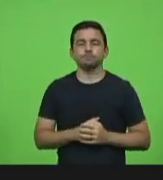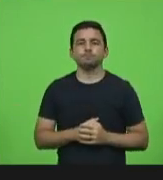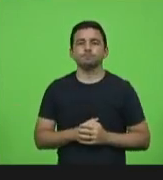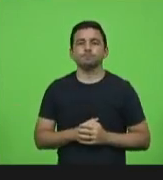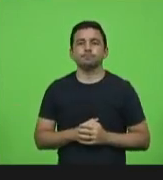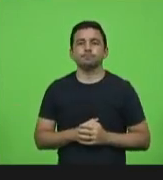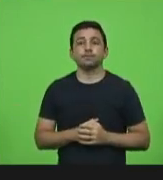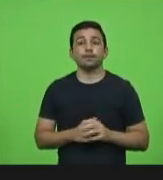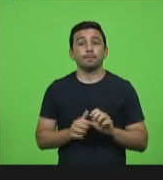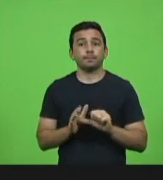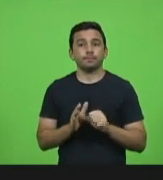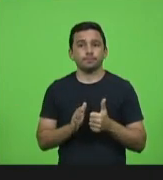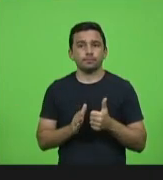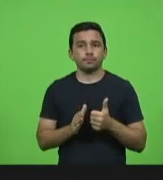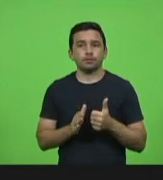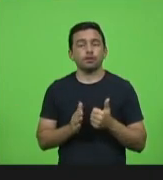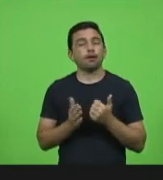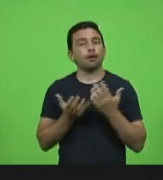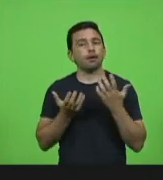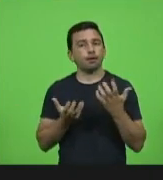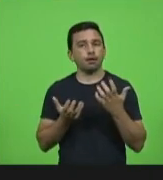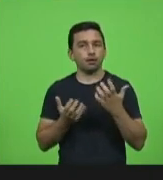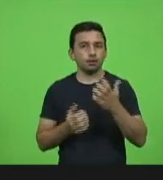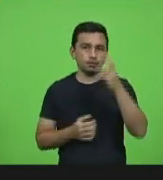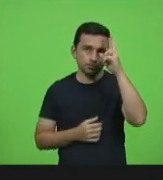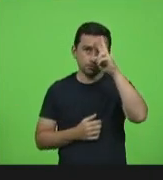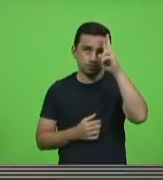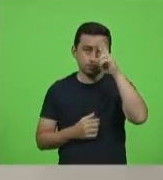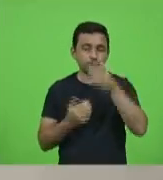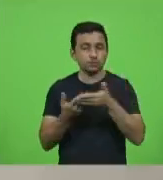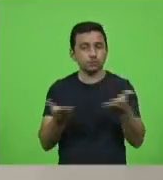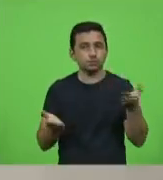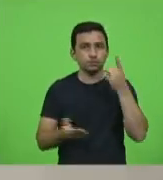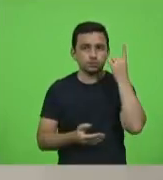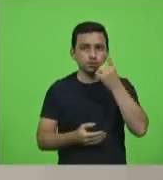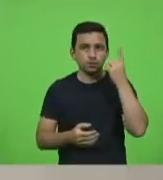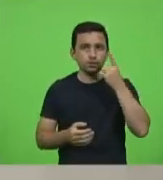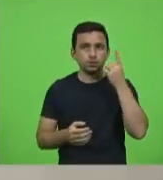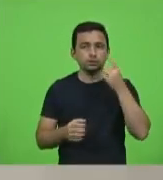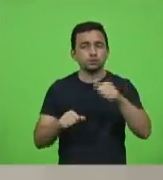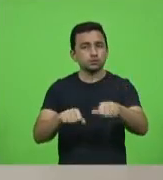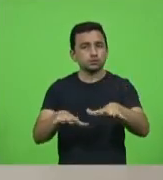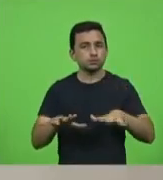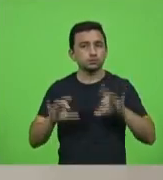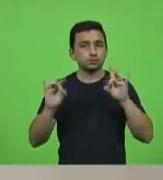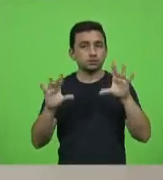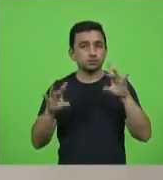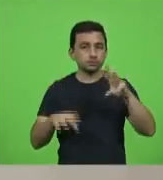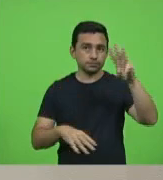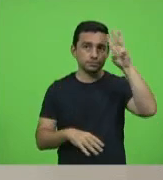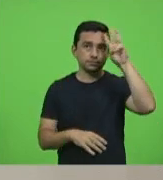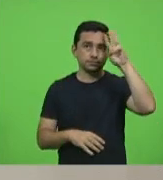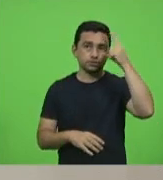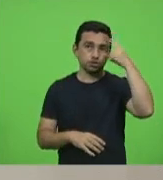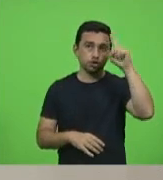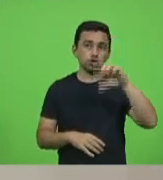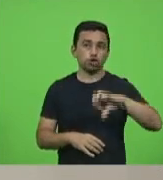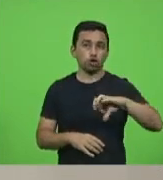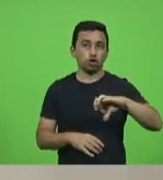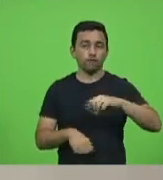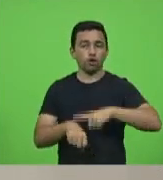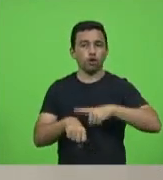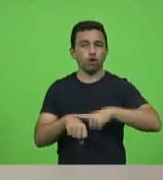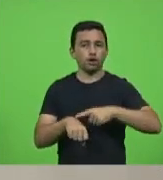primeiramente quero passar um lembrete aos colegas deputados e deputadas sessão especial na próxima terça-feira dia 9 às 14